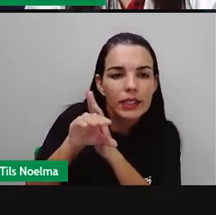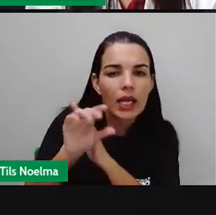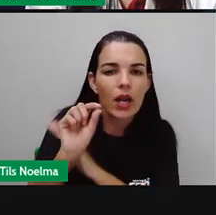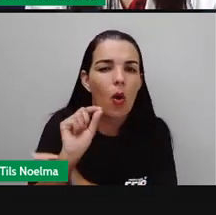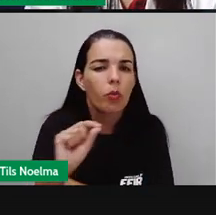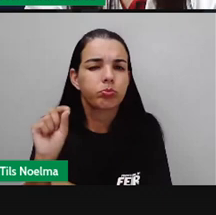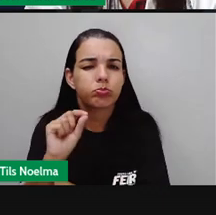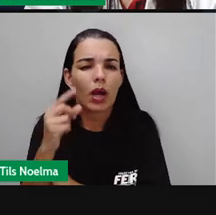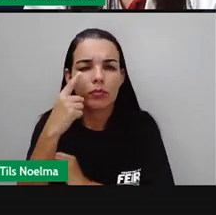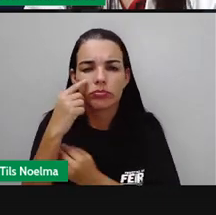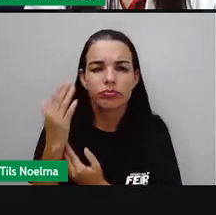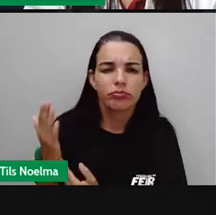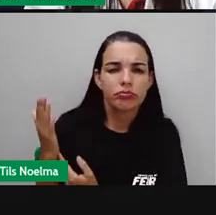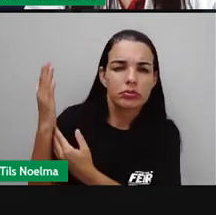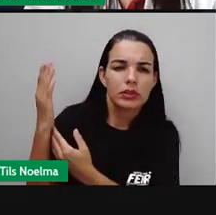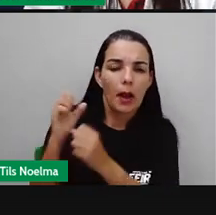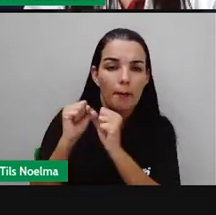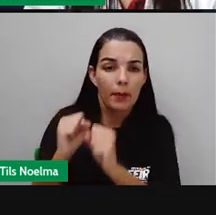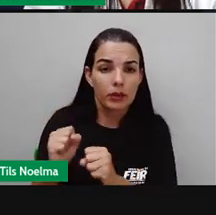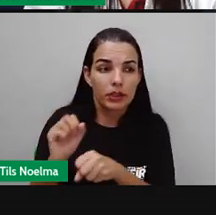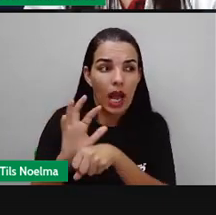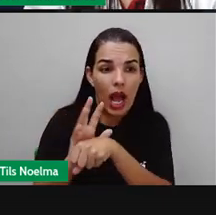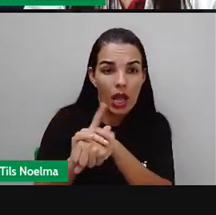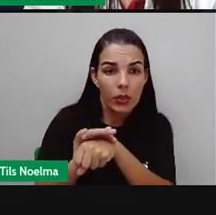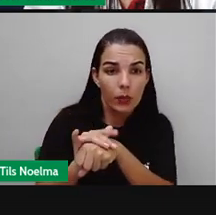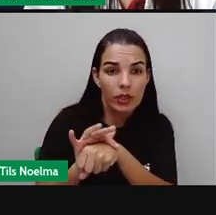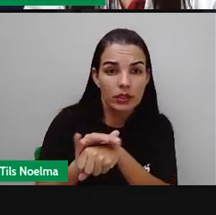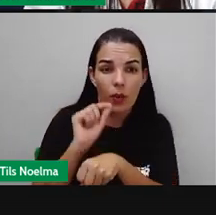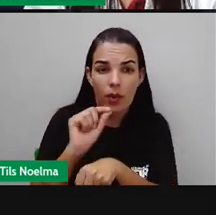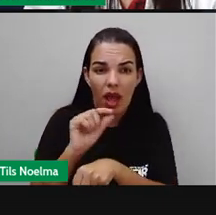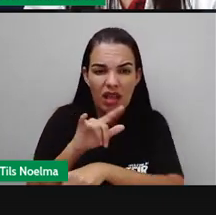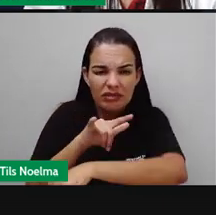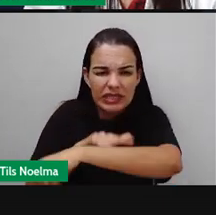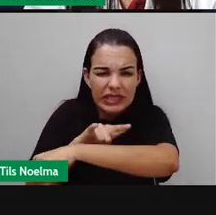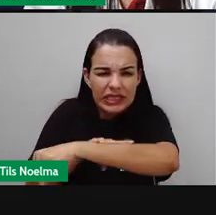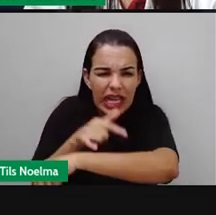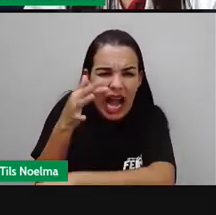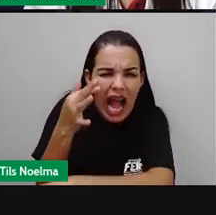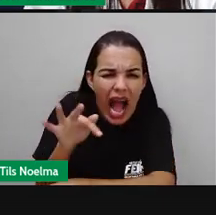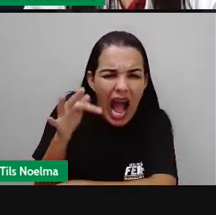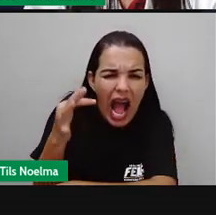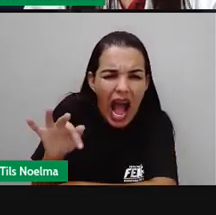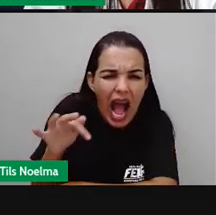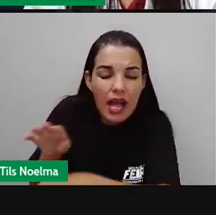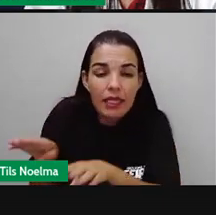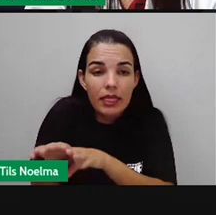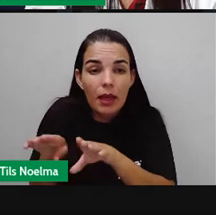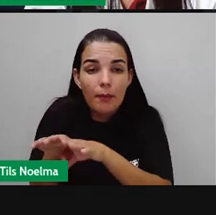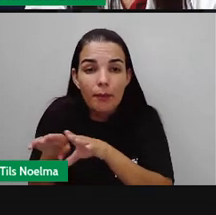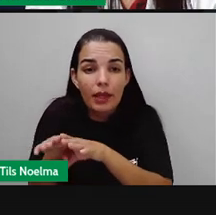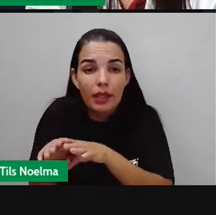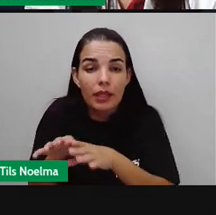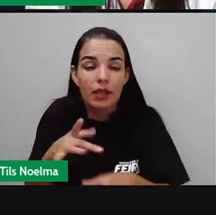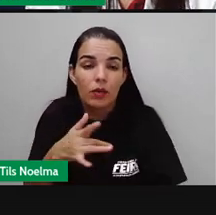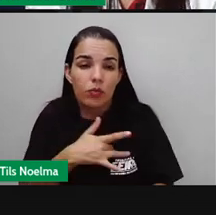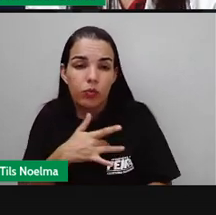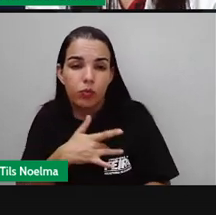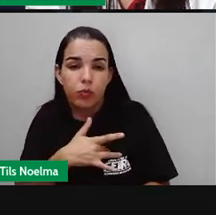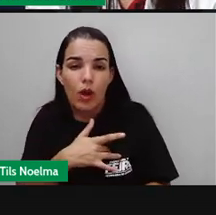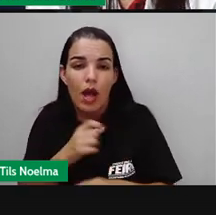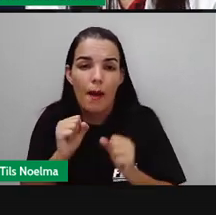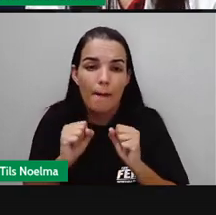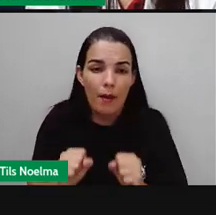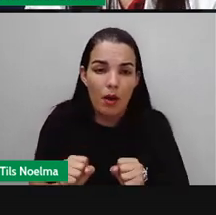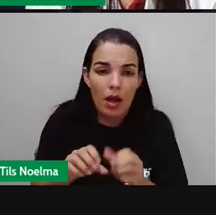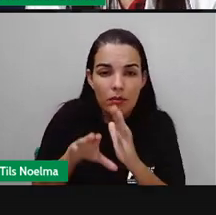específicas, elas podem causar doenças, como é o caso de infecções urinárias e infecções intravasculares. Nós temos aí um exemplo de